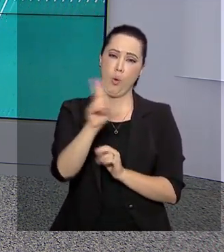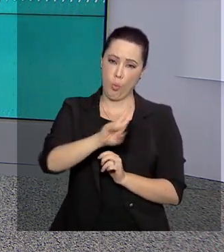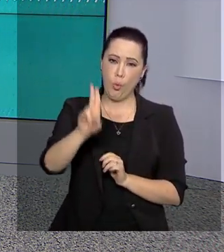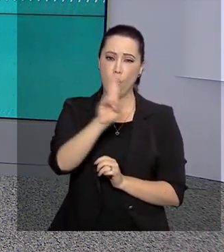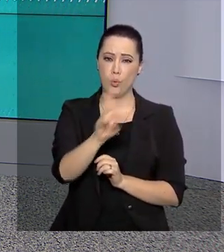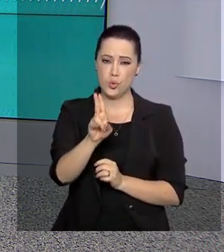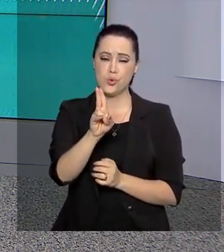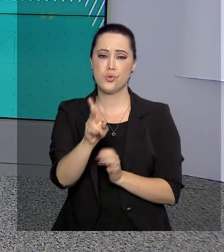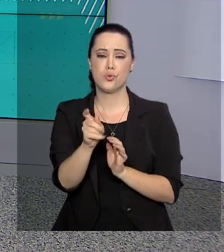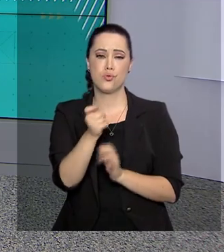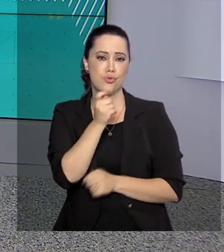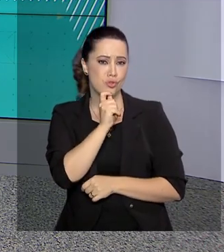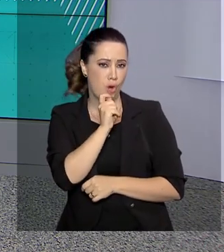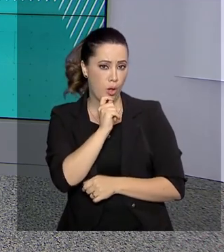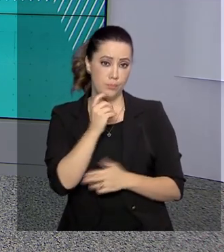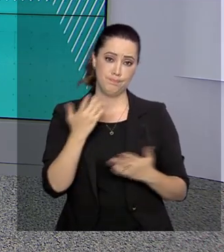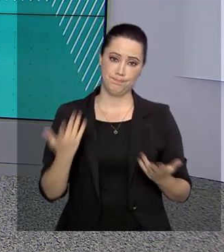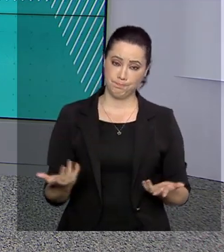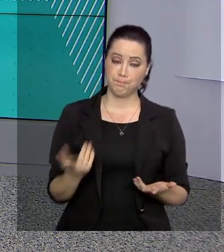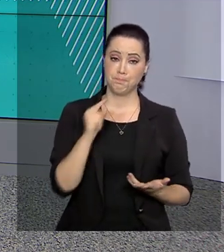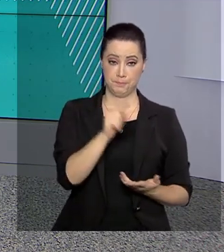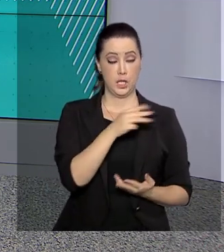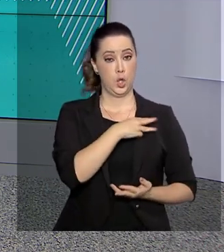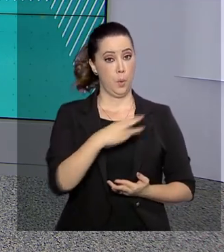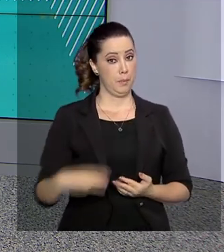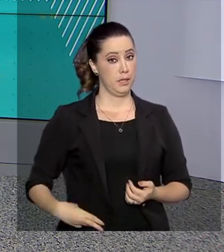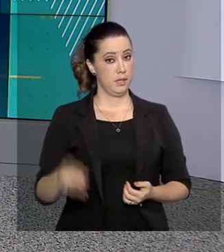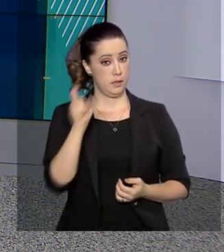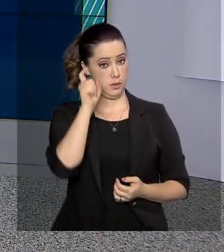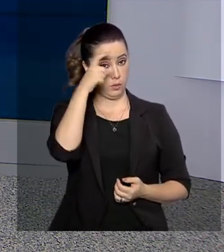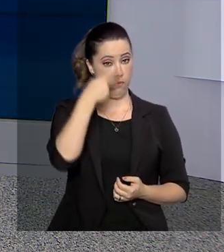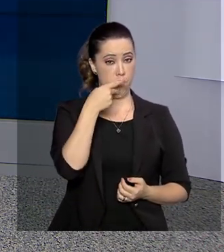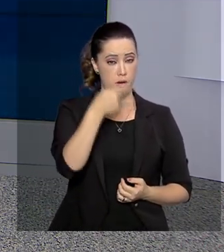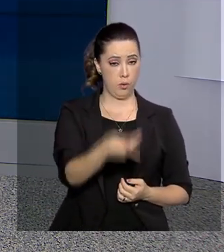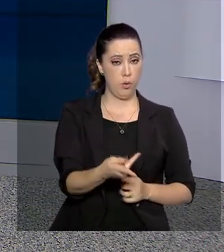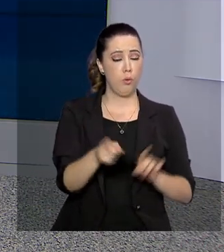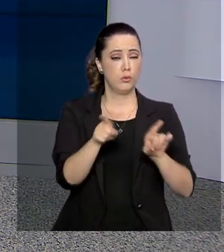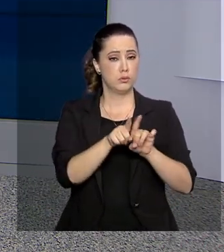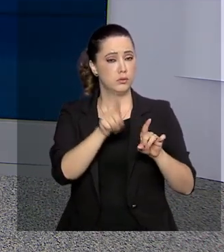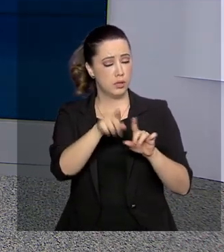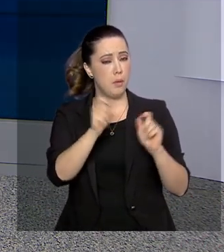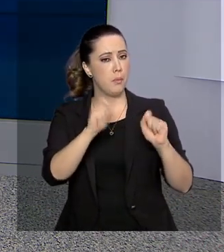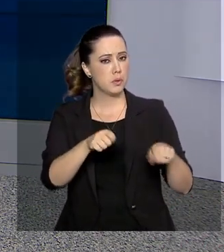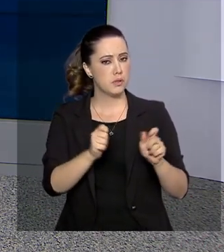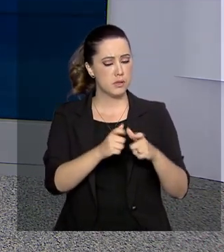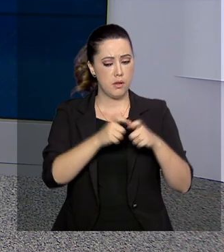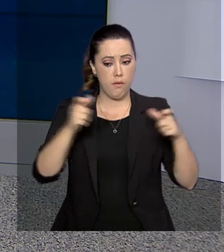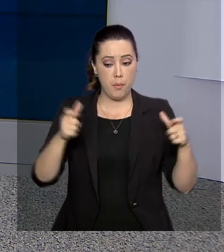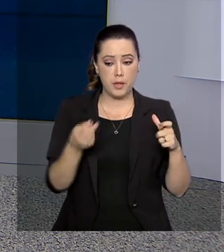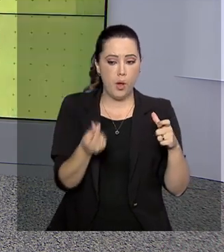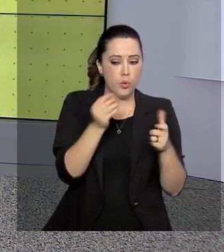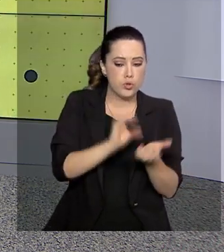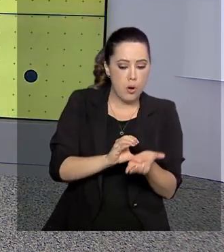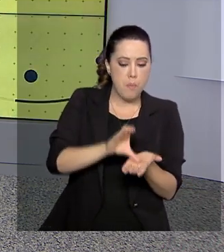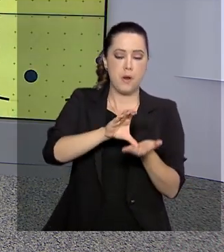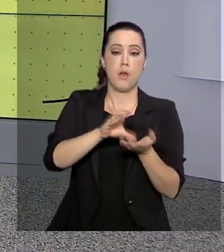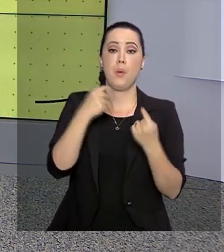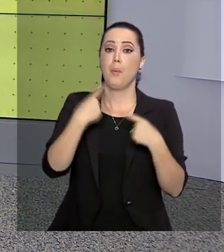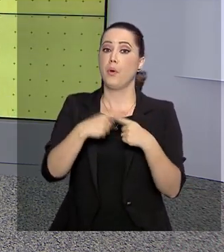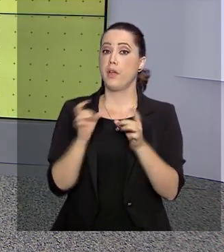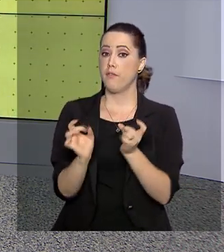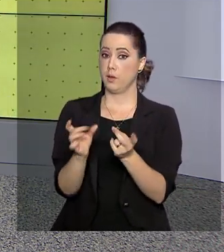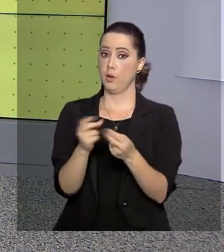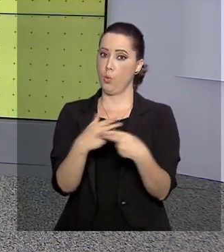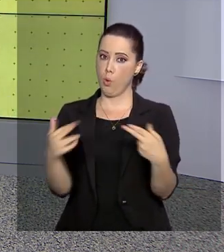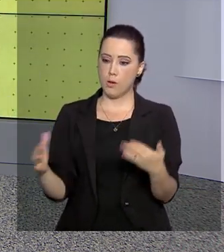Segundo o Ministério da Justiça e Segurança Pública, o aumento de recursos foi possível com a venda de bens do tráfico apreendidos